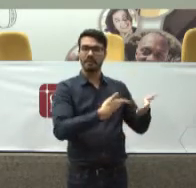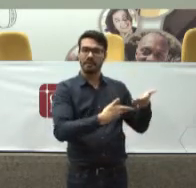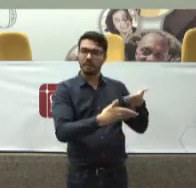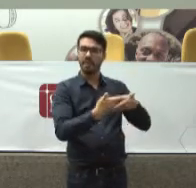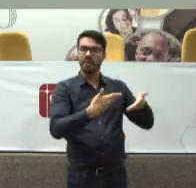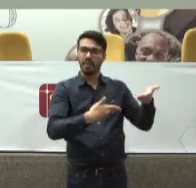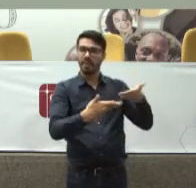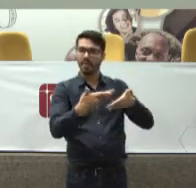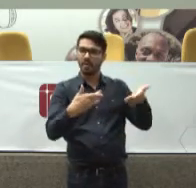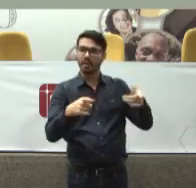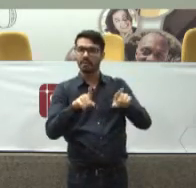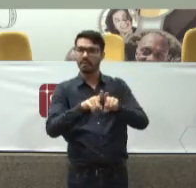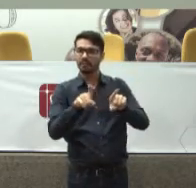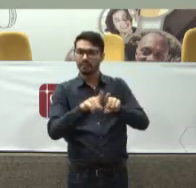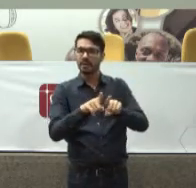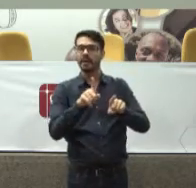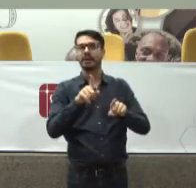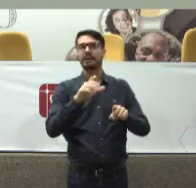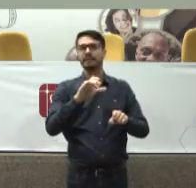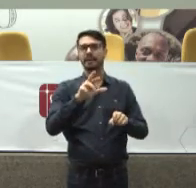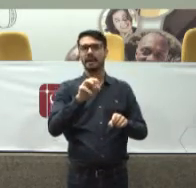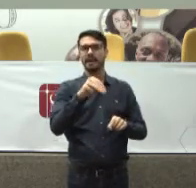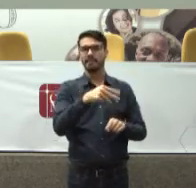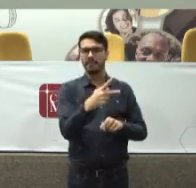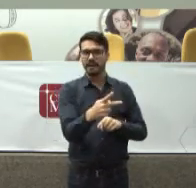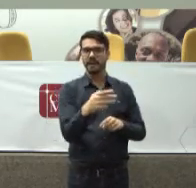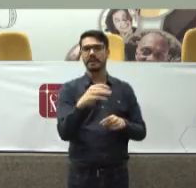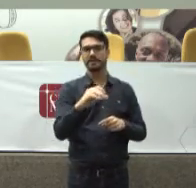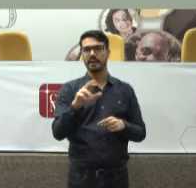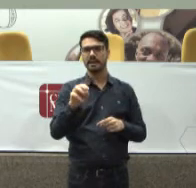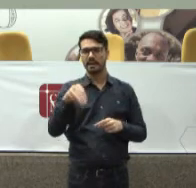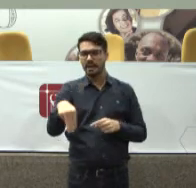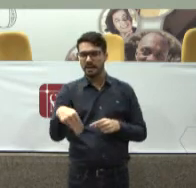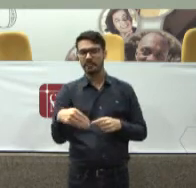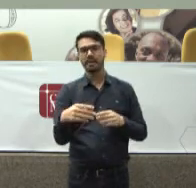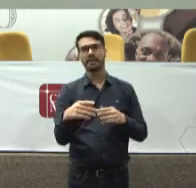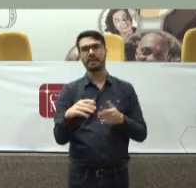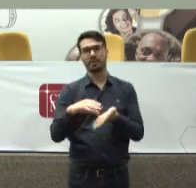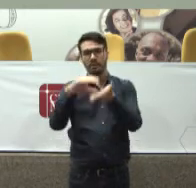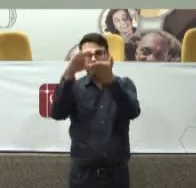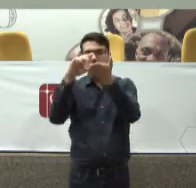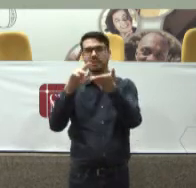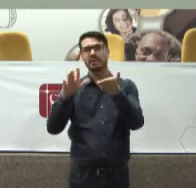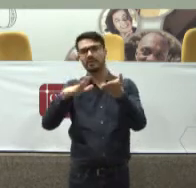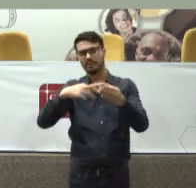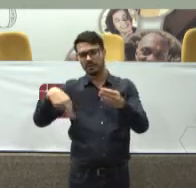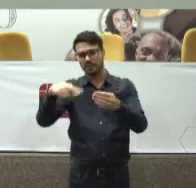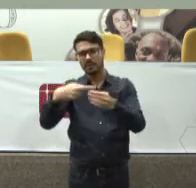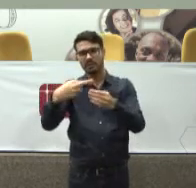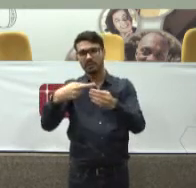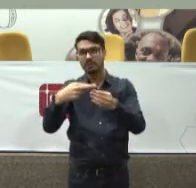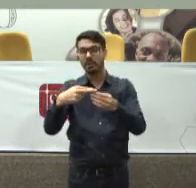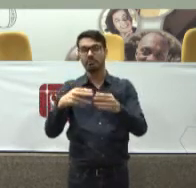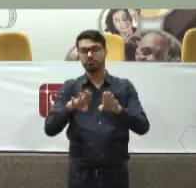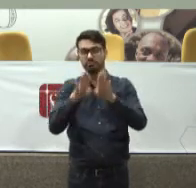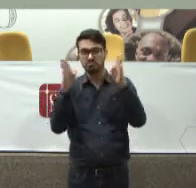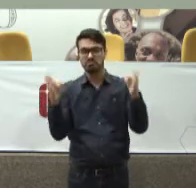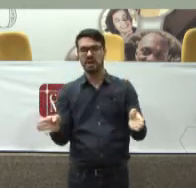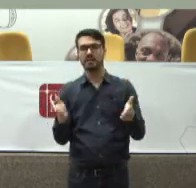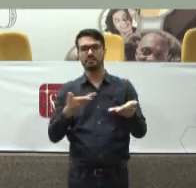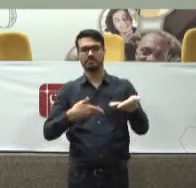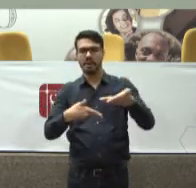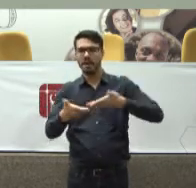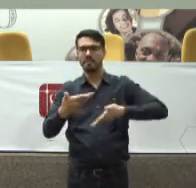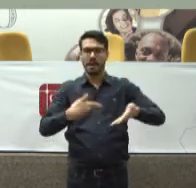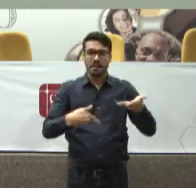CRM Estabelece a sua ideia Do que você quer E aí chama Uma mesa de negociação Ela é muito frutífera Ela dá